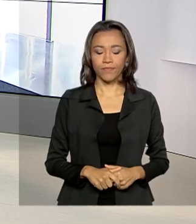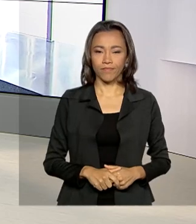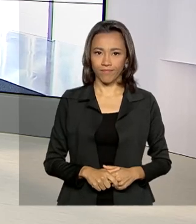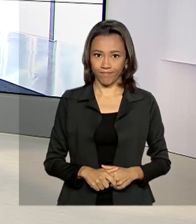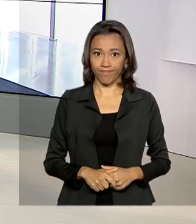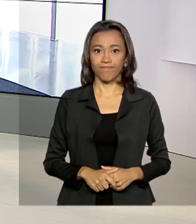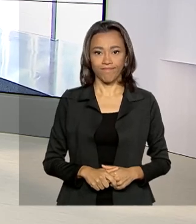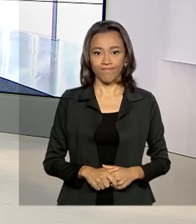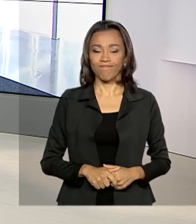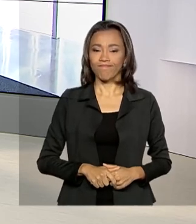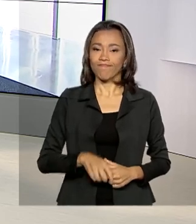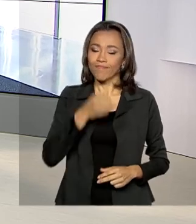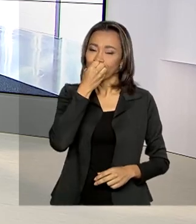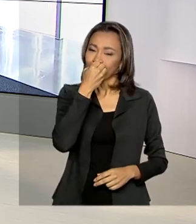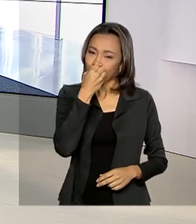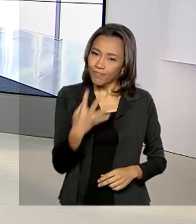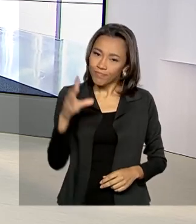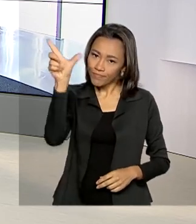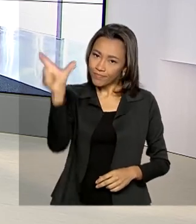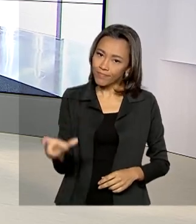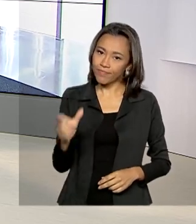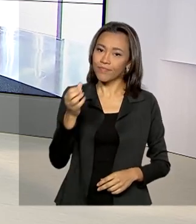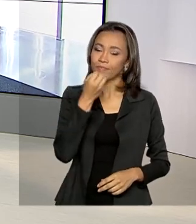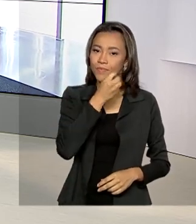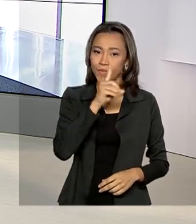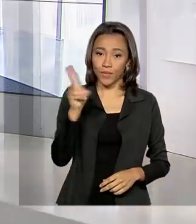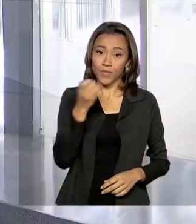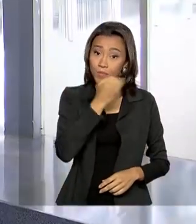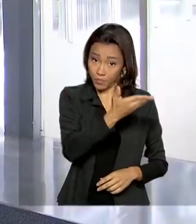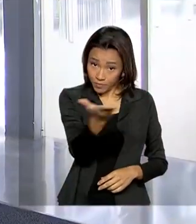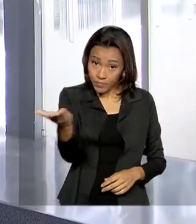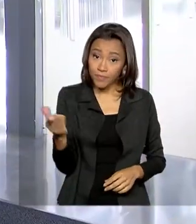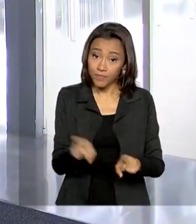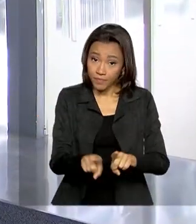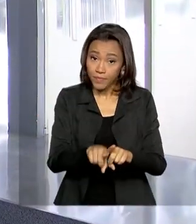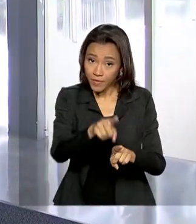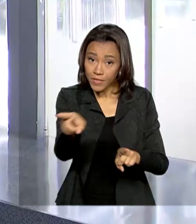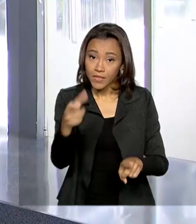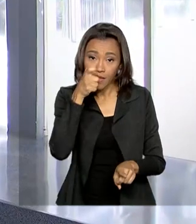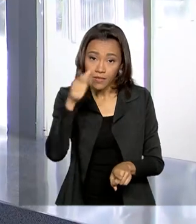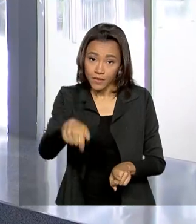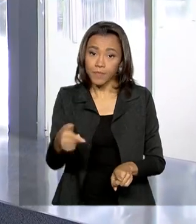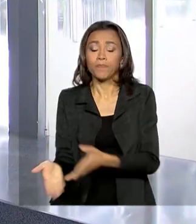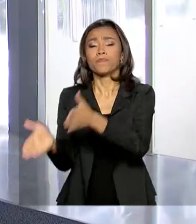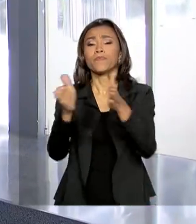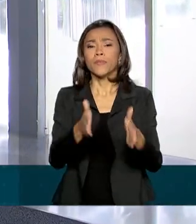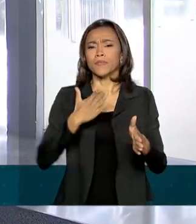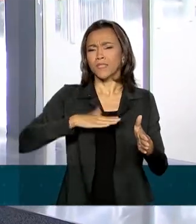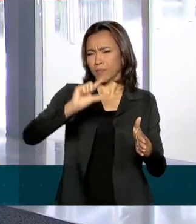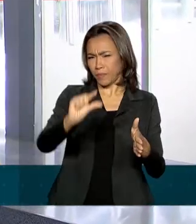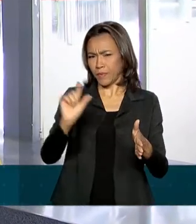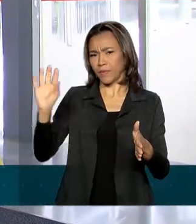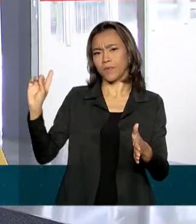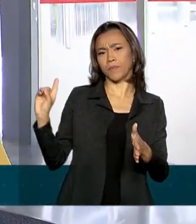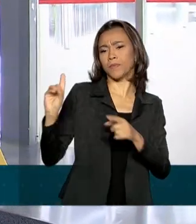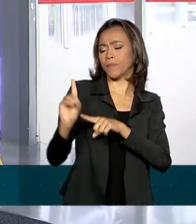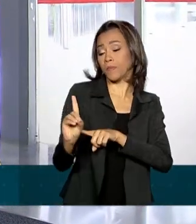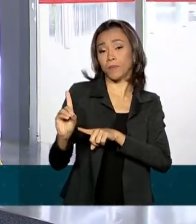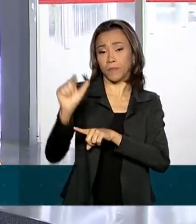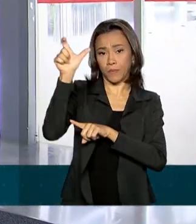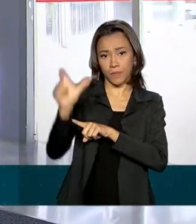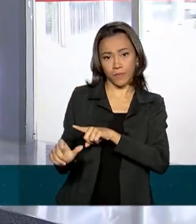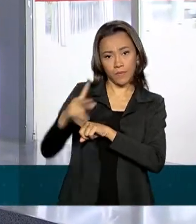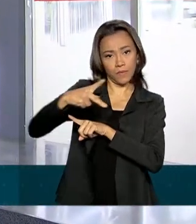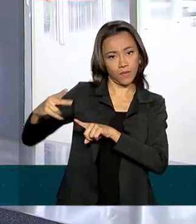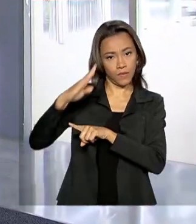Oi, Renata. Bom dia para você. Bom dia para você que acompanha a TV Brasil. É isso mesmo. O presidente chega daqui a pouquinho aqui no Ministério de Minas e Energia para